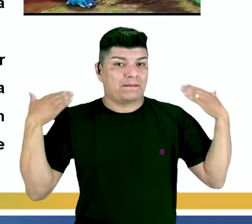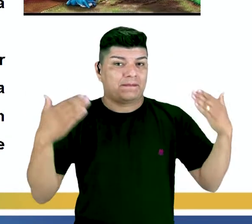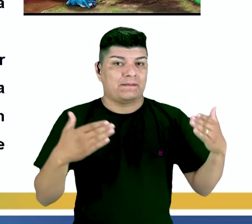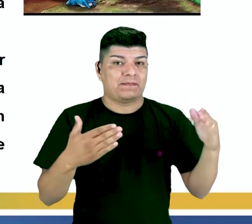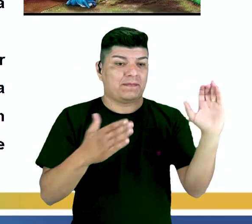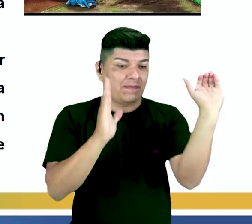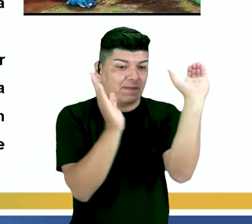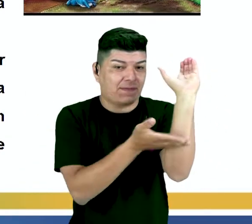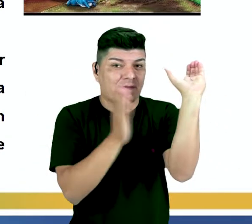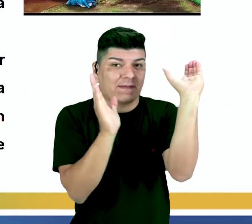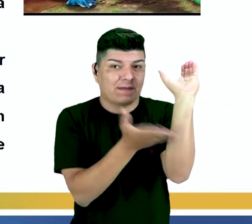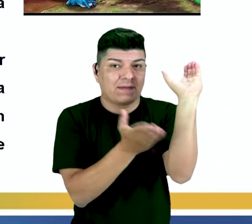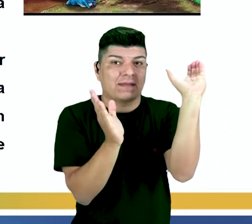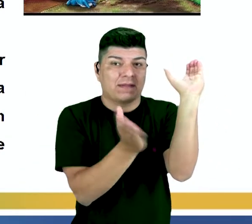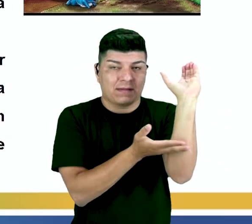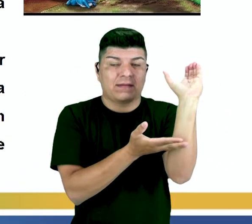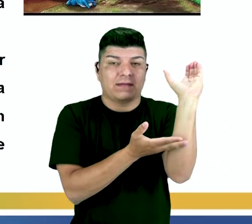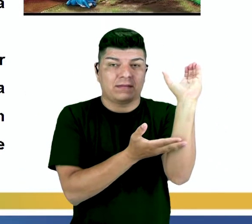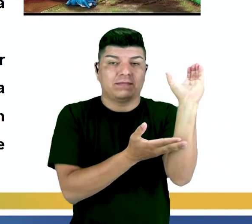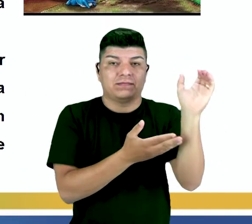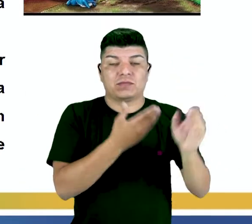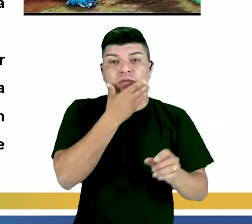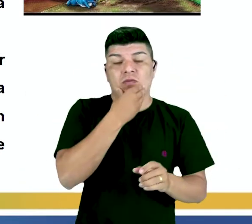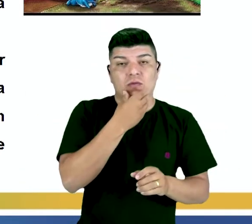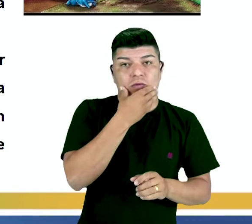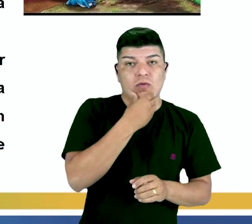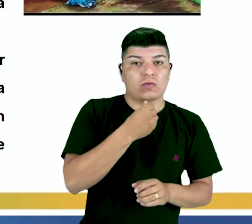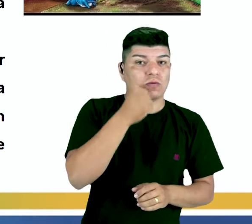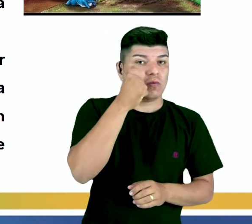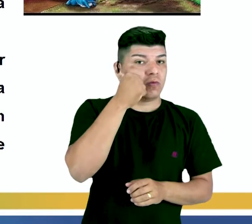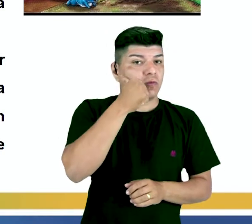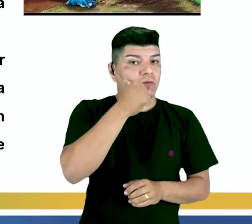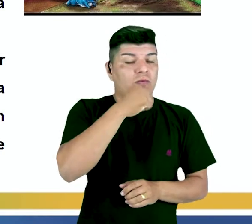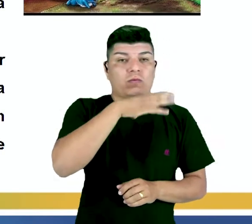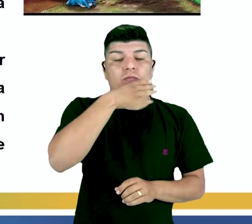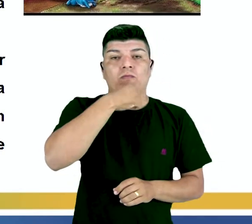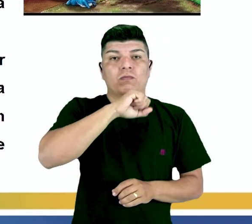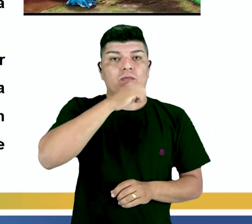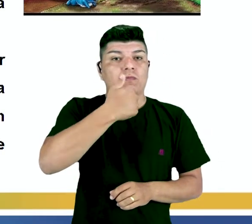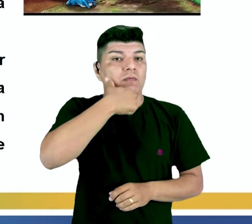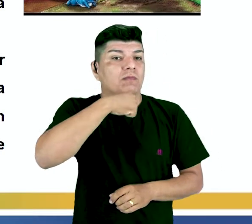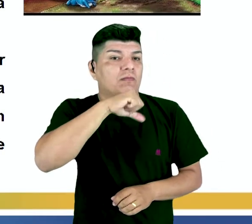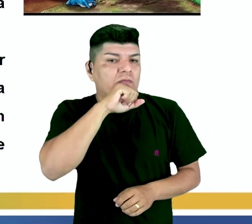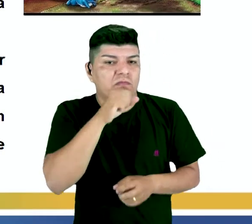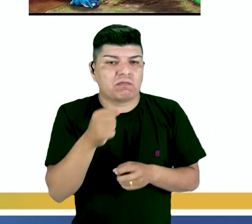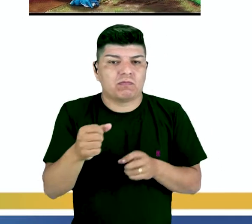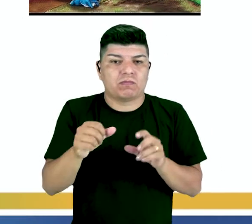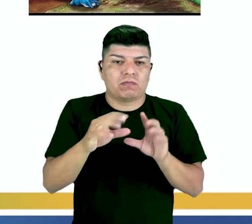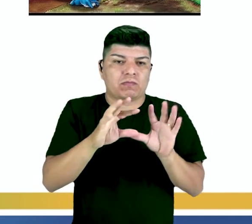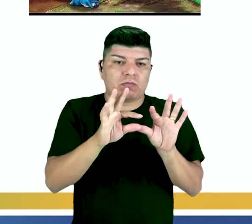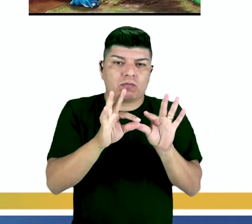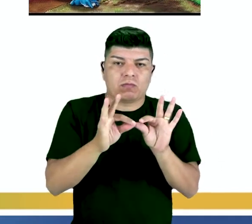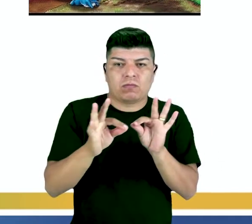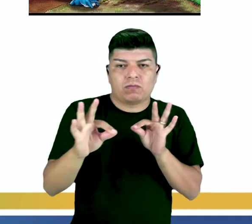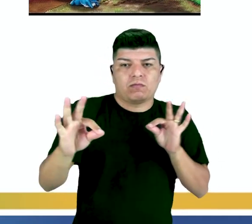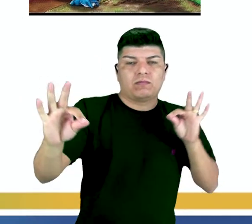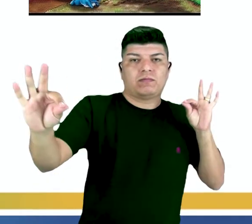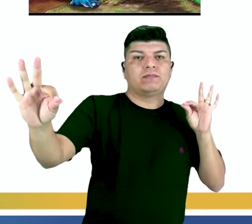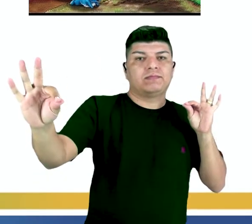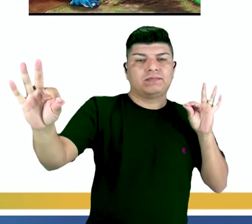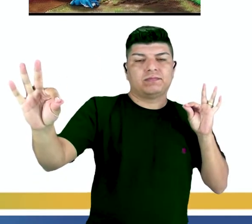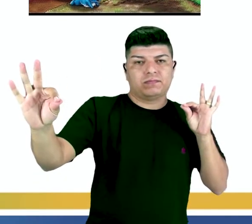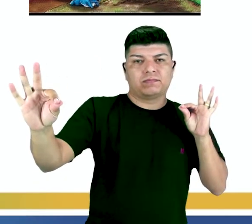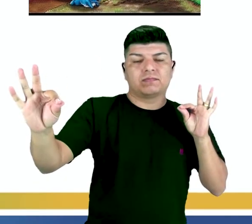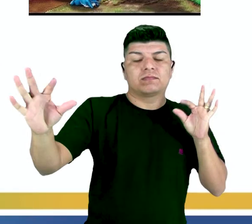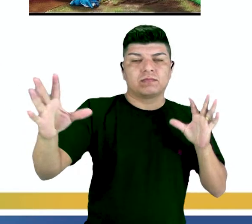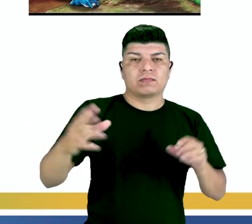Enquanto isso, o lenhador e sua mulher afastaram-se silenciosamente, sem que os filhos percebessem. Naquela tarde,